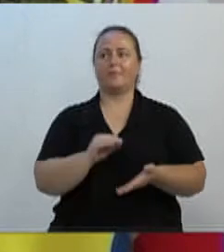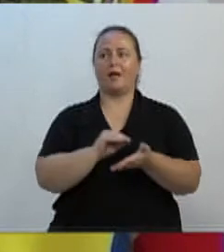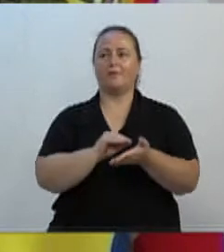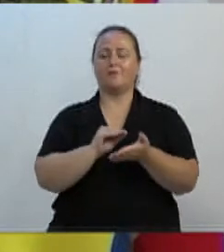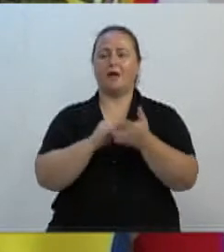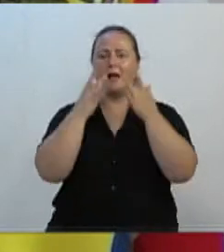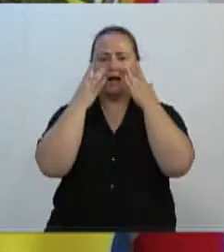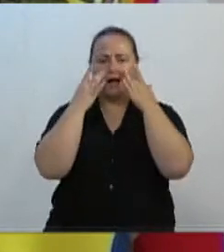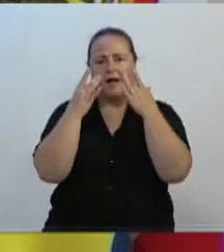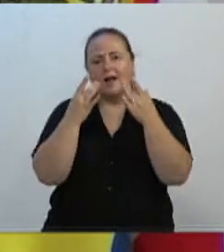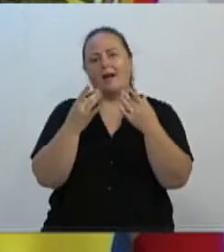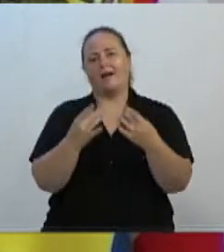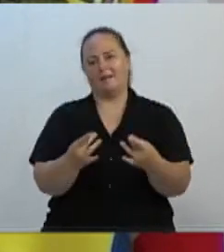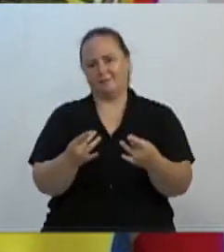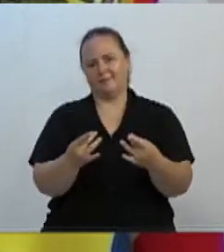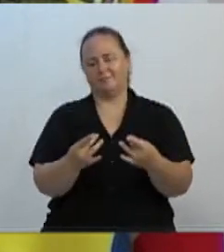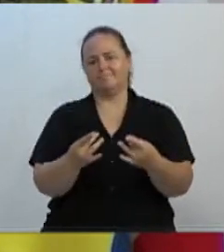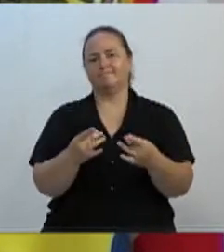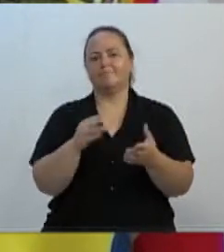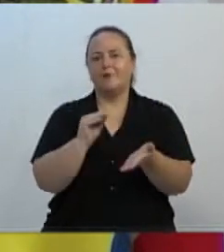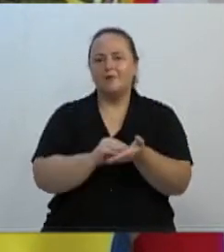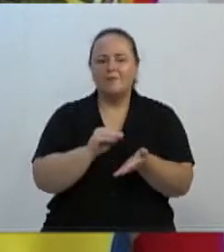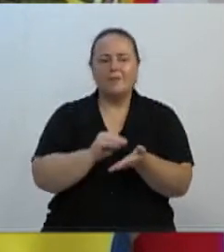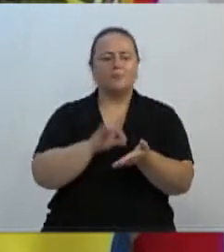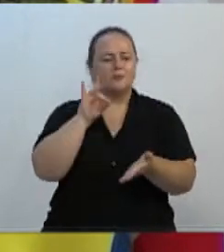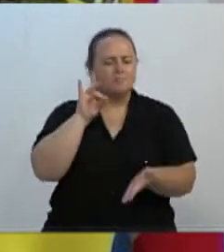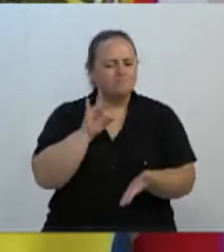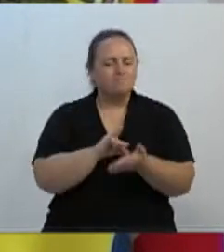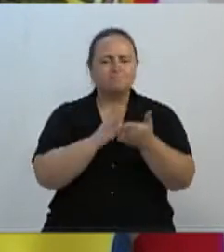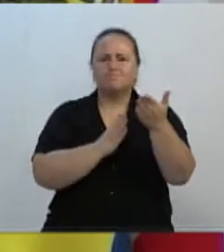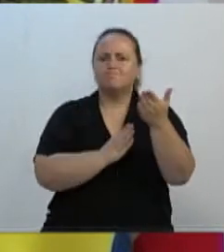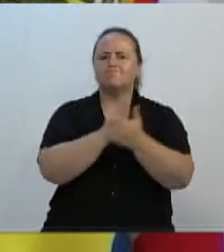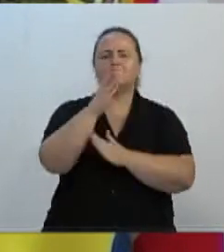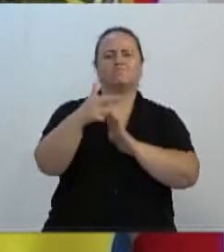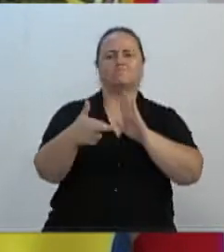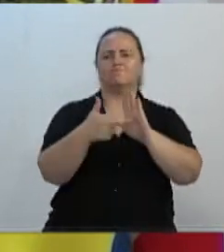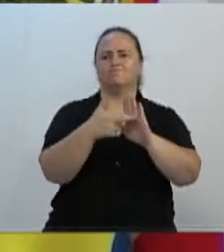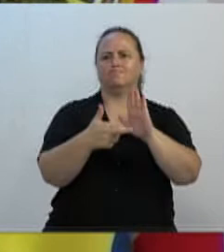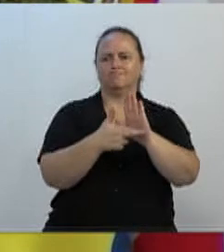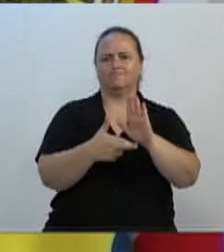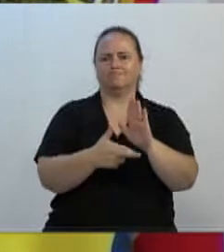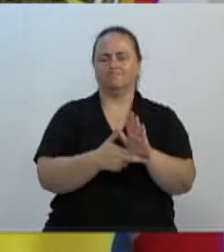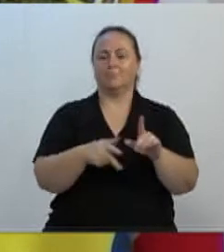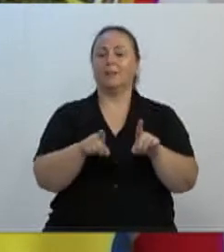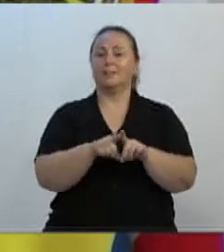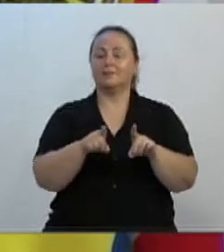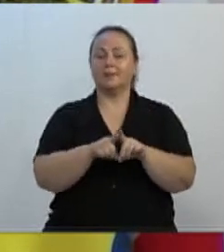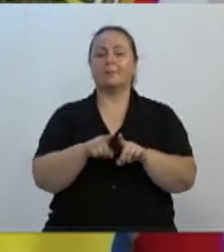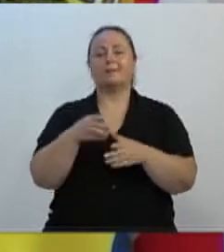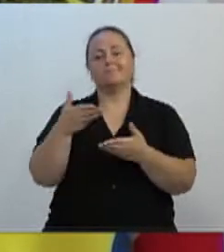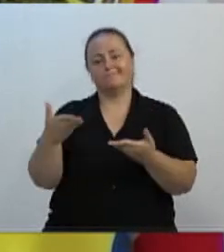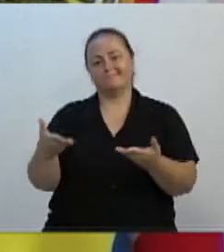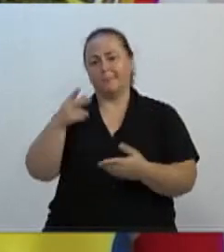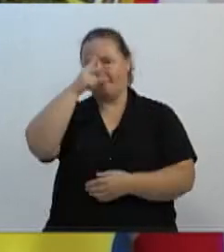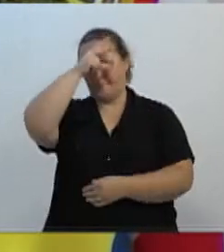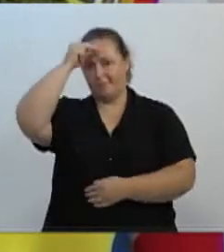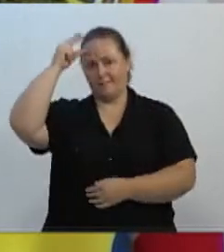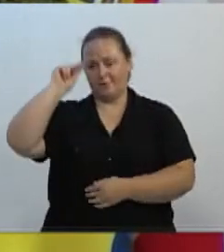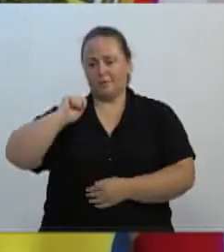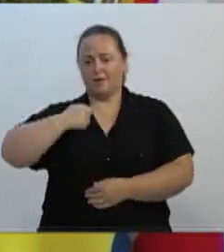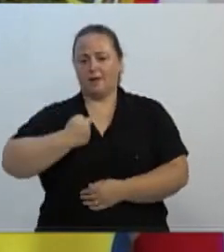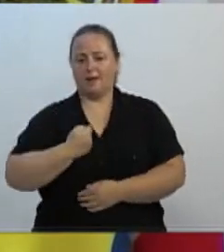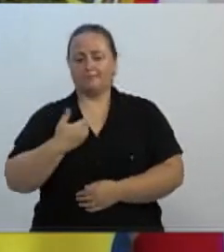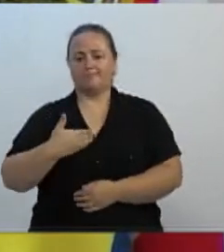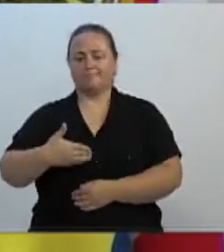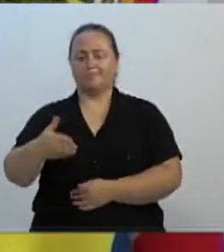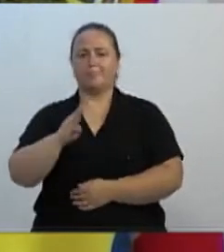de Blumenau, por falta de regulamentação legal e por critérios adotados pela administração fiscal do município de Blumenau.